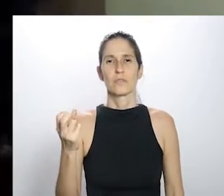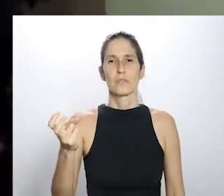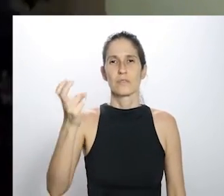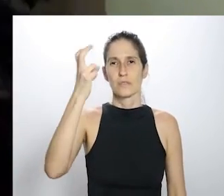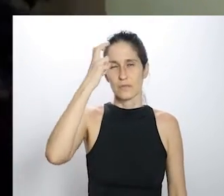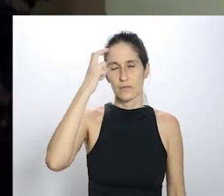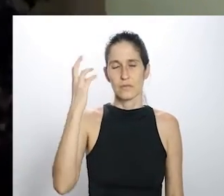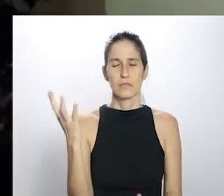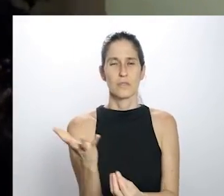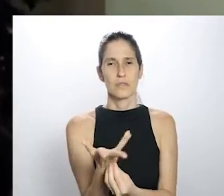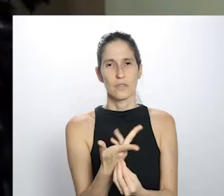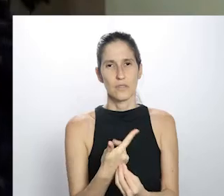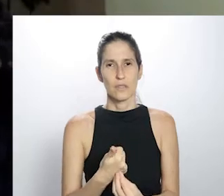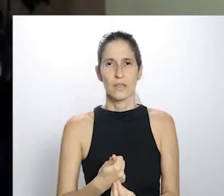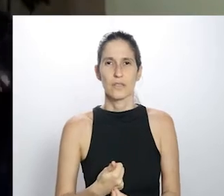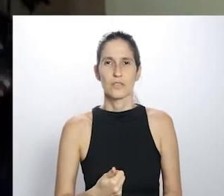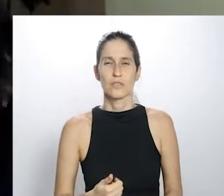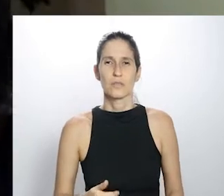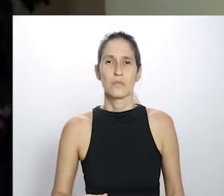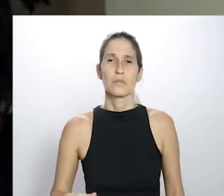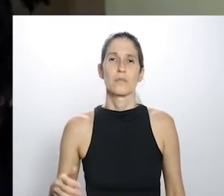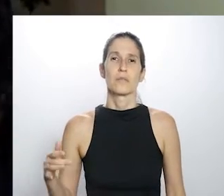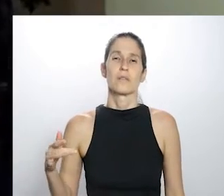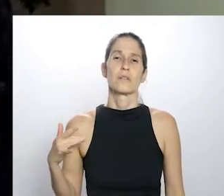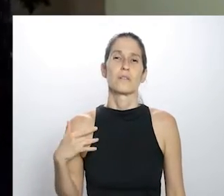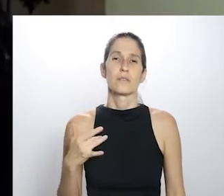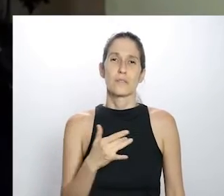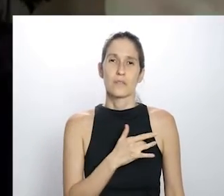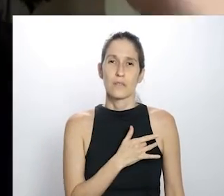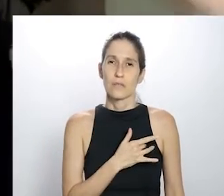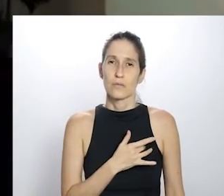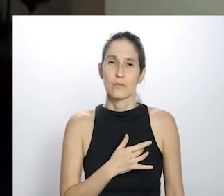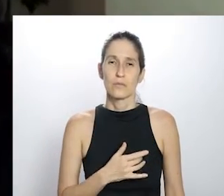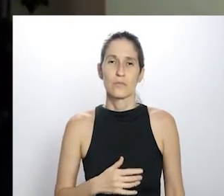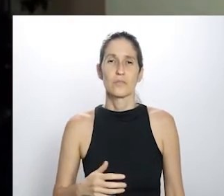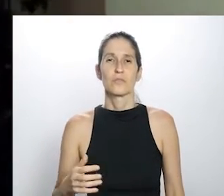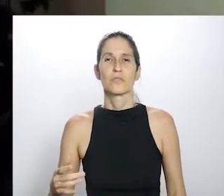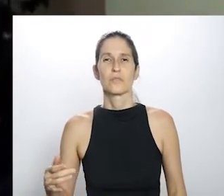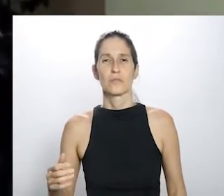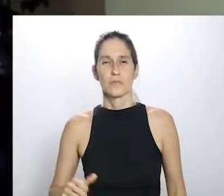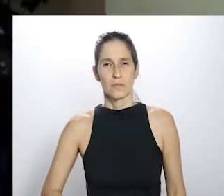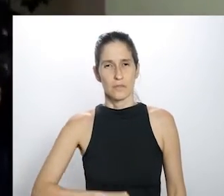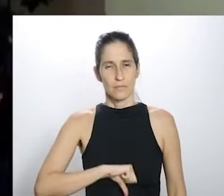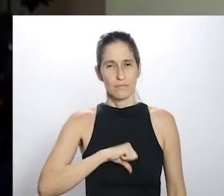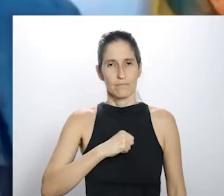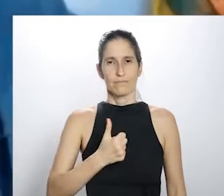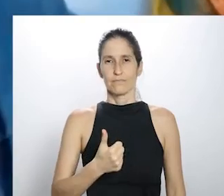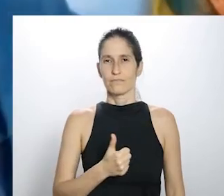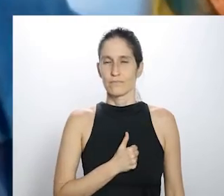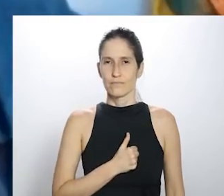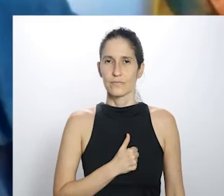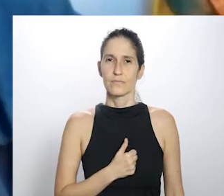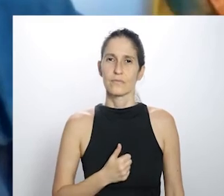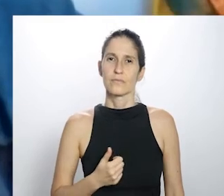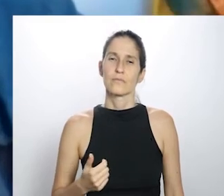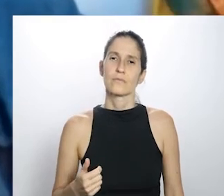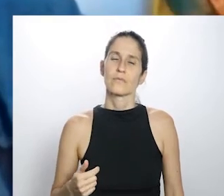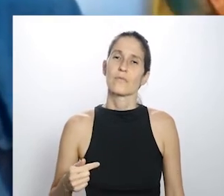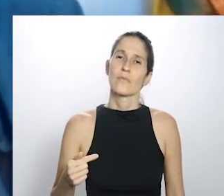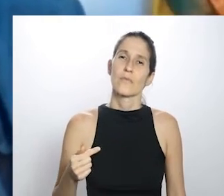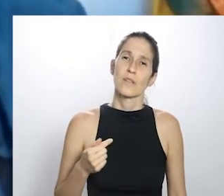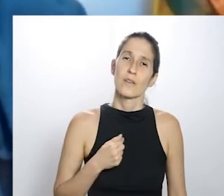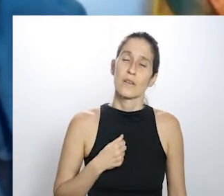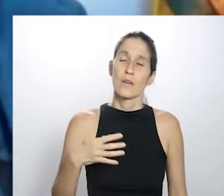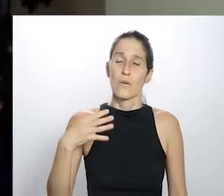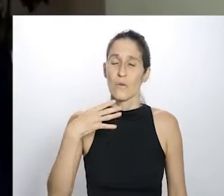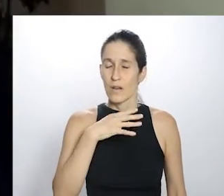importância da arte e da cultura para o nosso bem-estar mesmo, para a nossa saúde emocional, enfim, e a palavra que eu